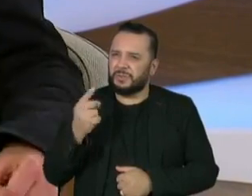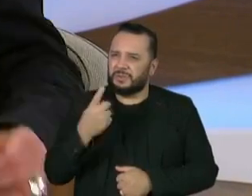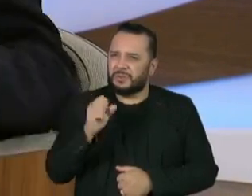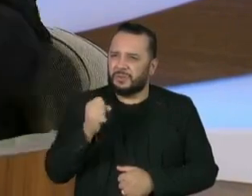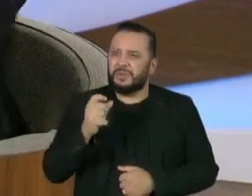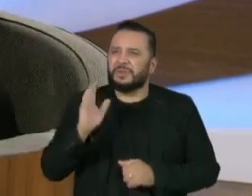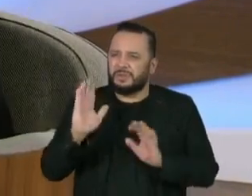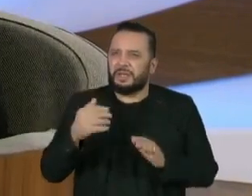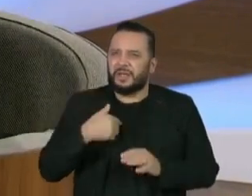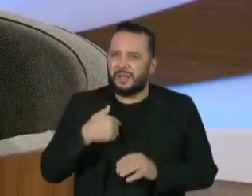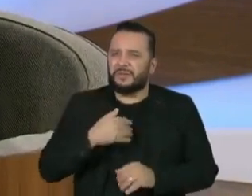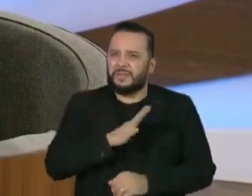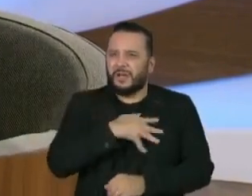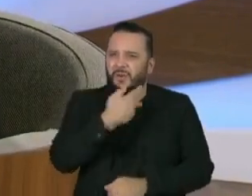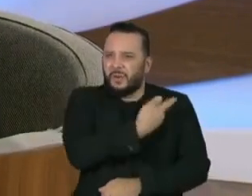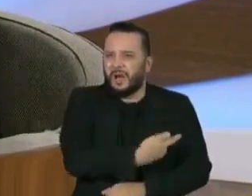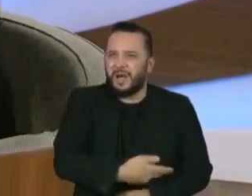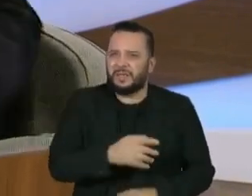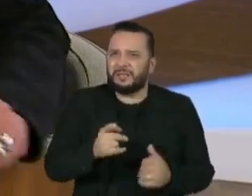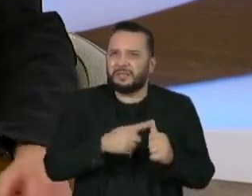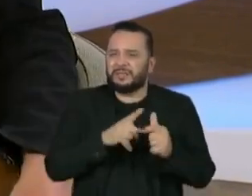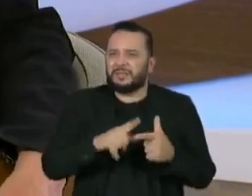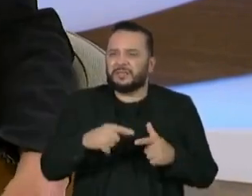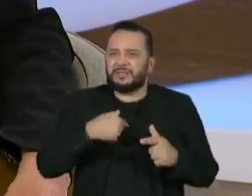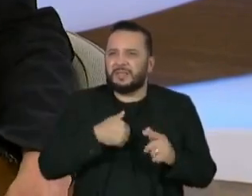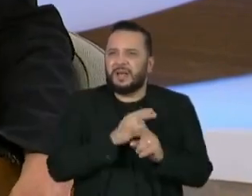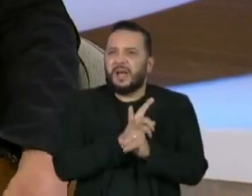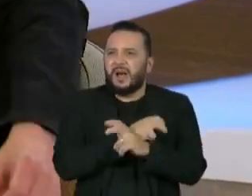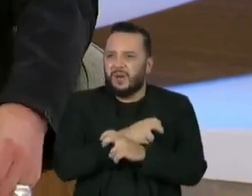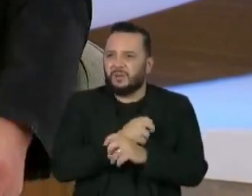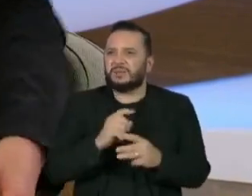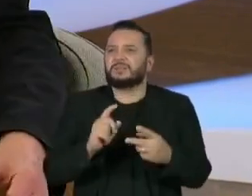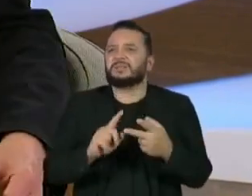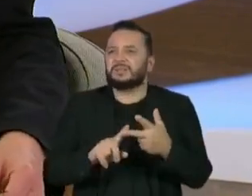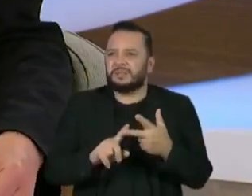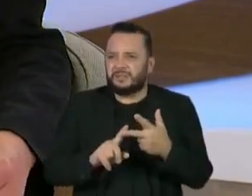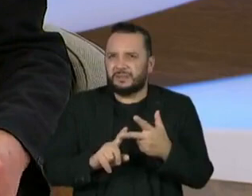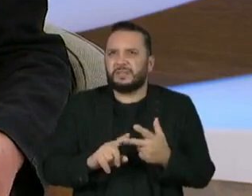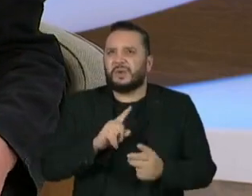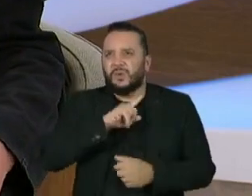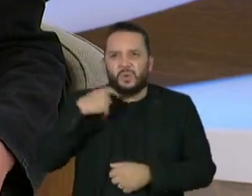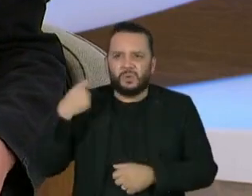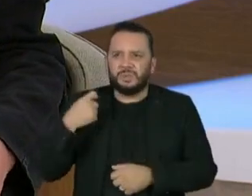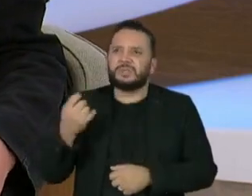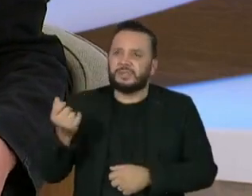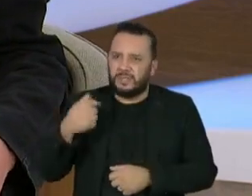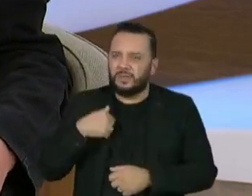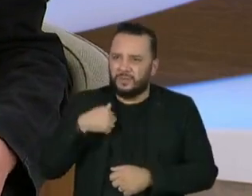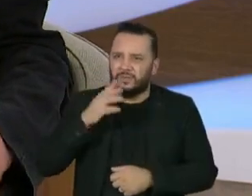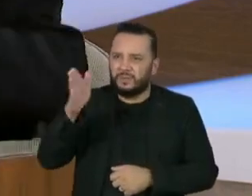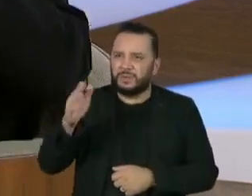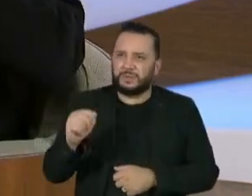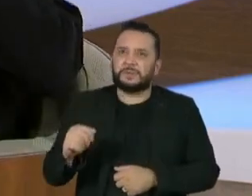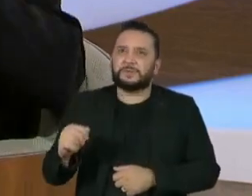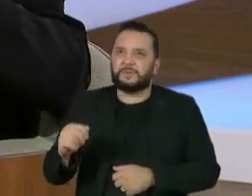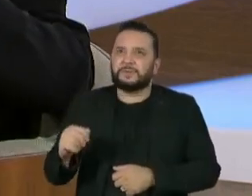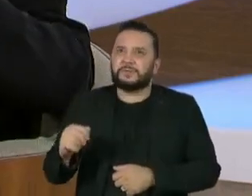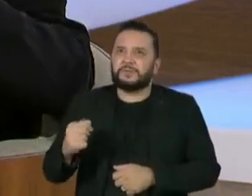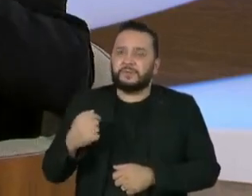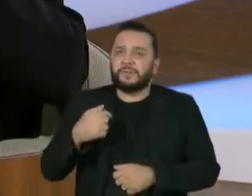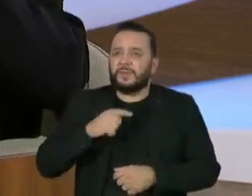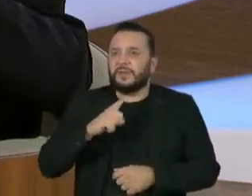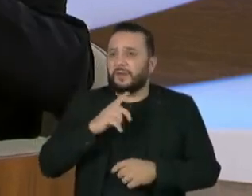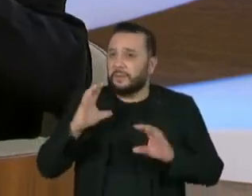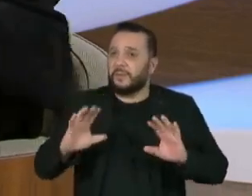Croácia. Croácia, Áustria e foi para a Rússia. Então, cara, assim, foi o primeiro